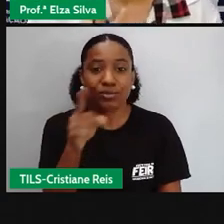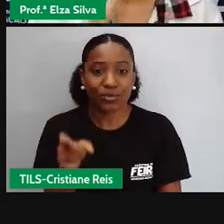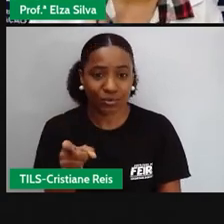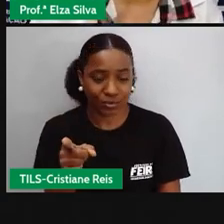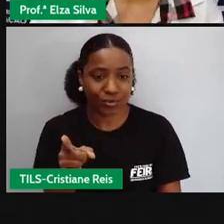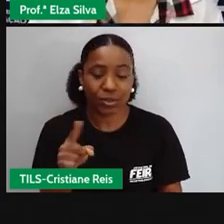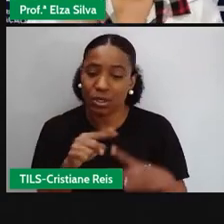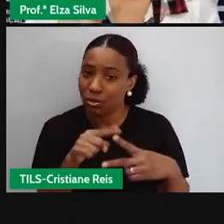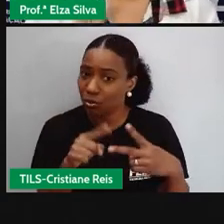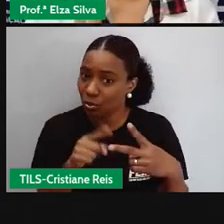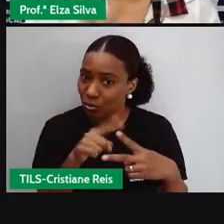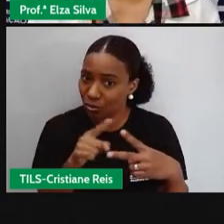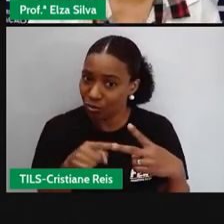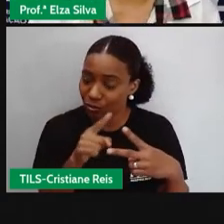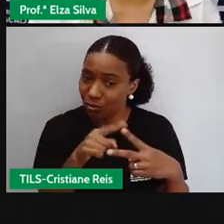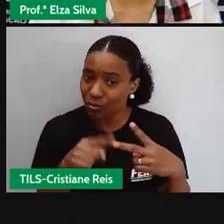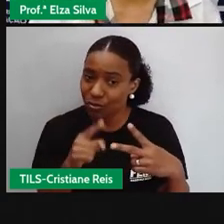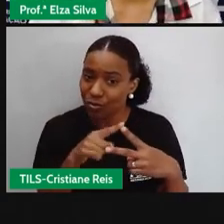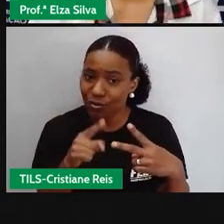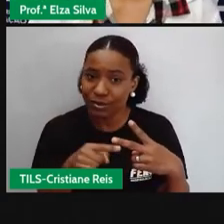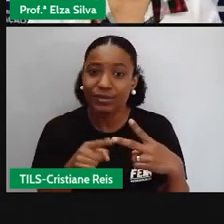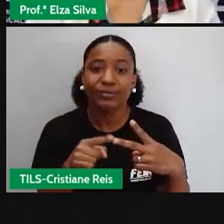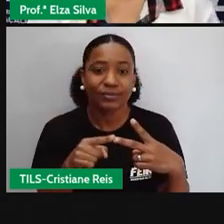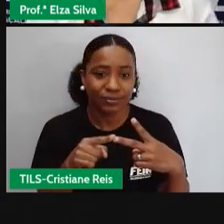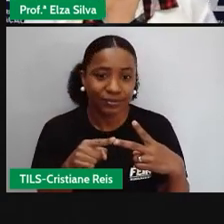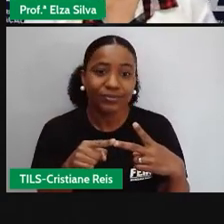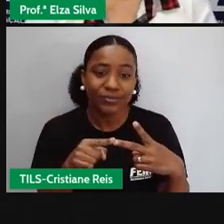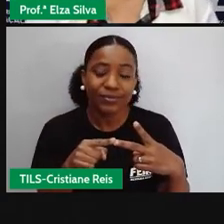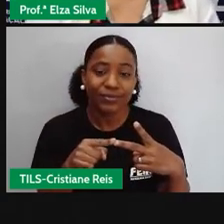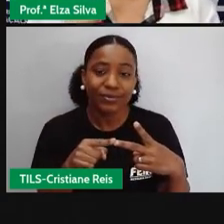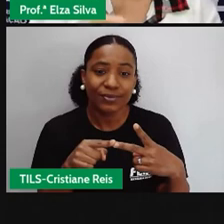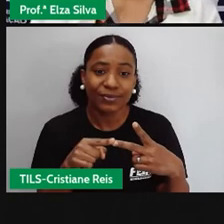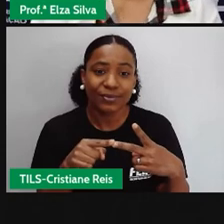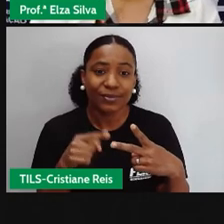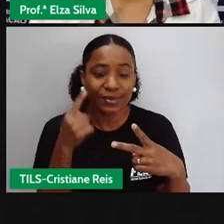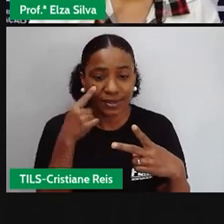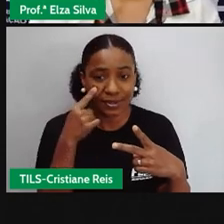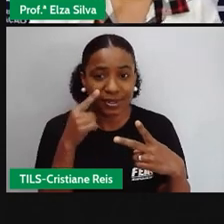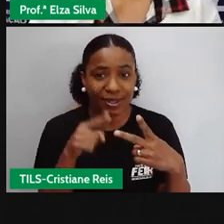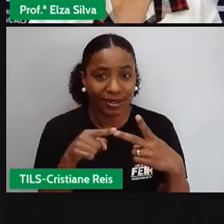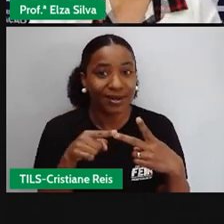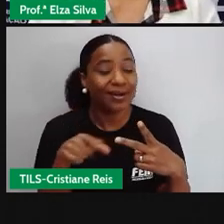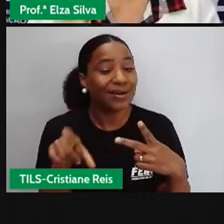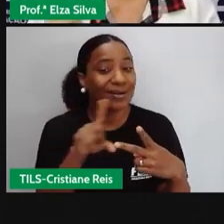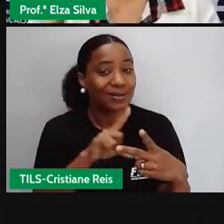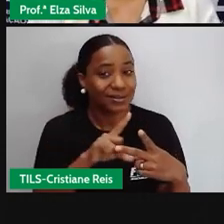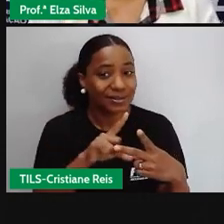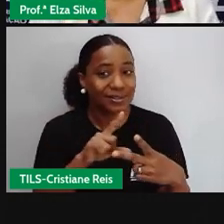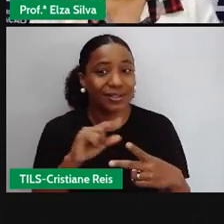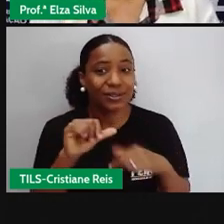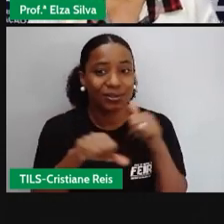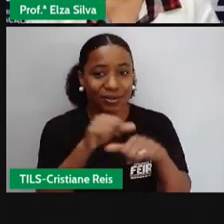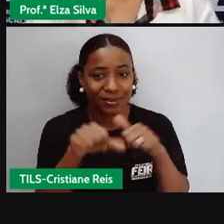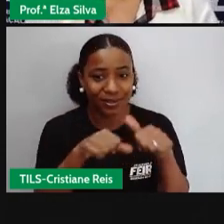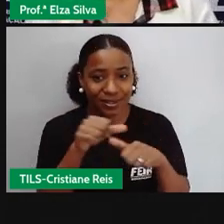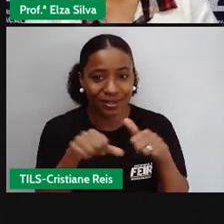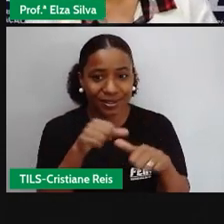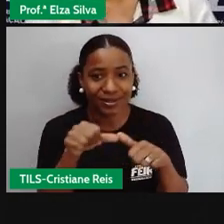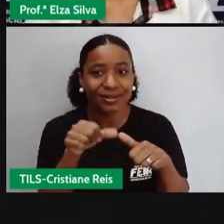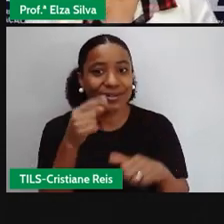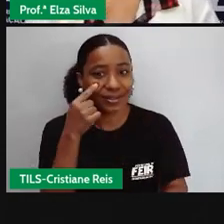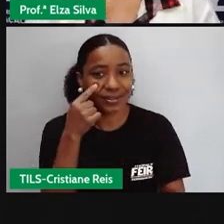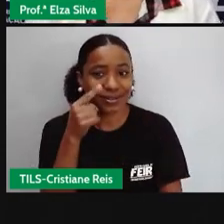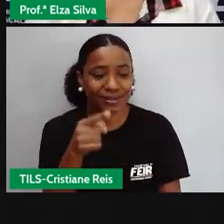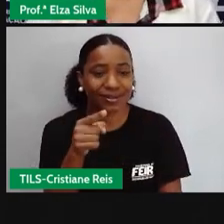dois produtos, dois chapéus. O pronome que antes era it, passa a ser they. They